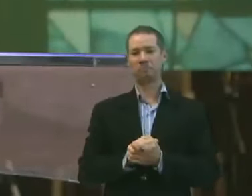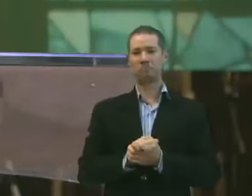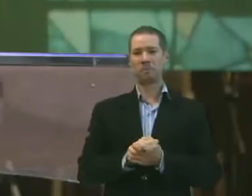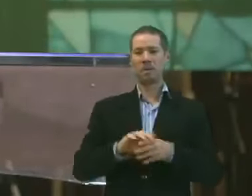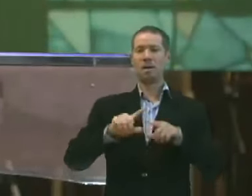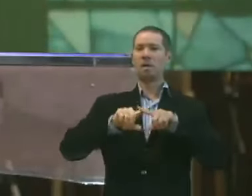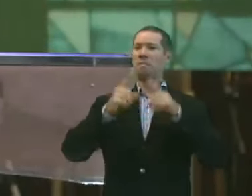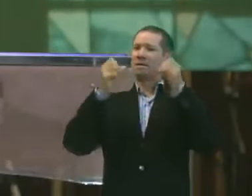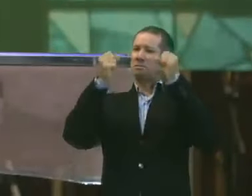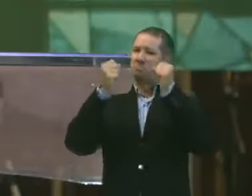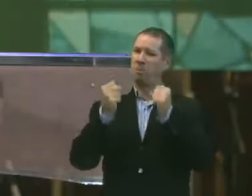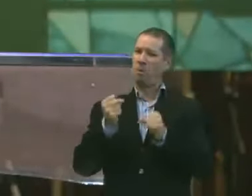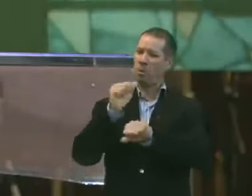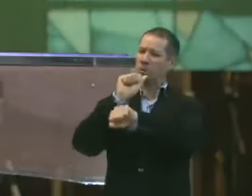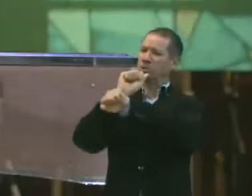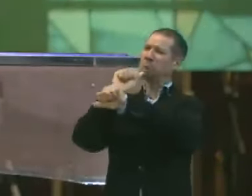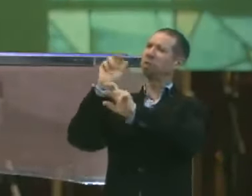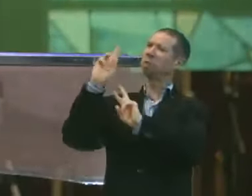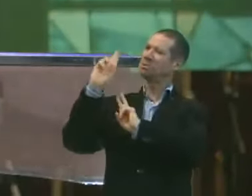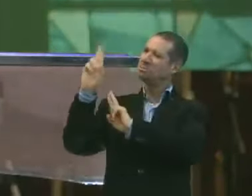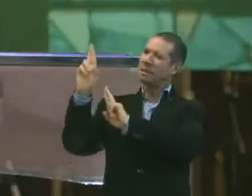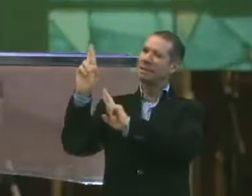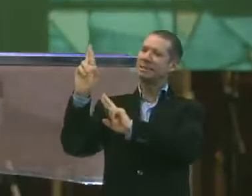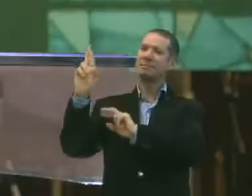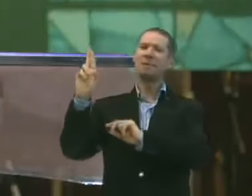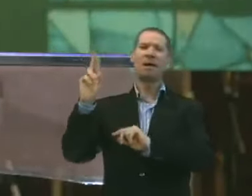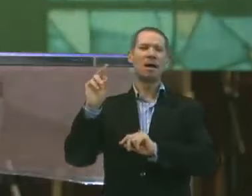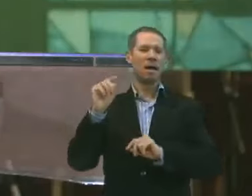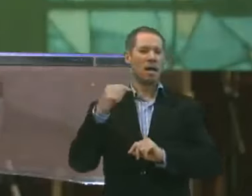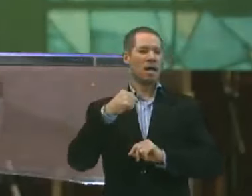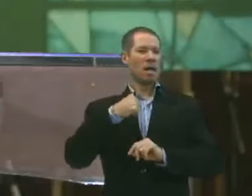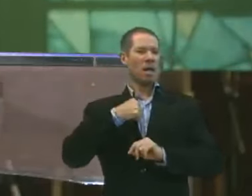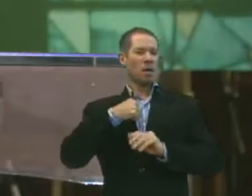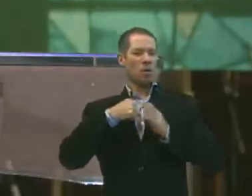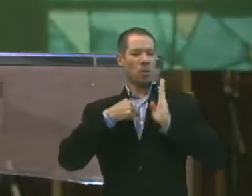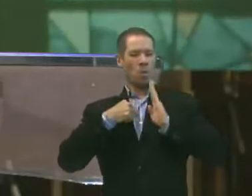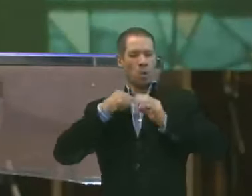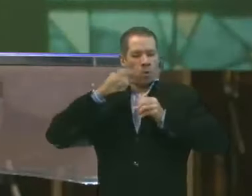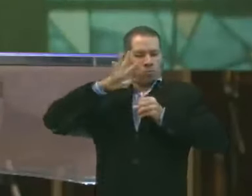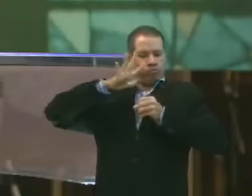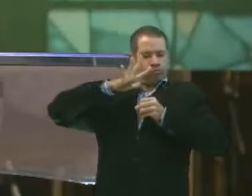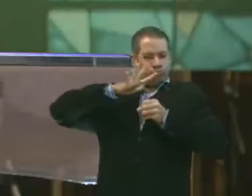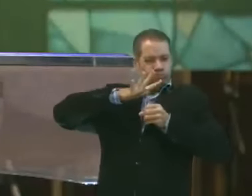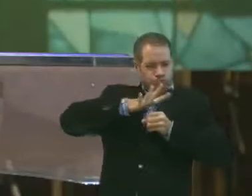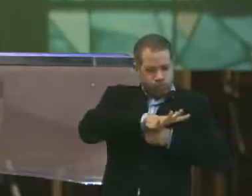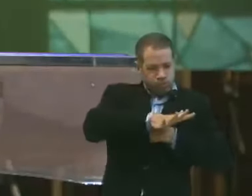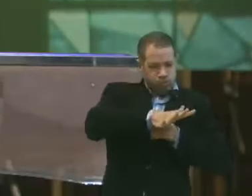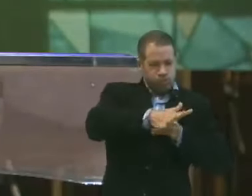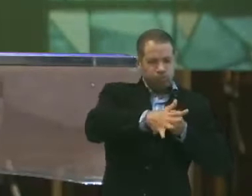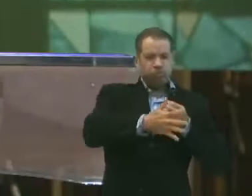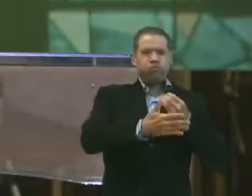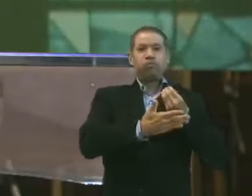Mas eu posso ter esperança. Quando eu encho o meu coração. A minha vida.